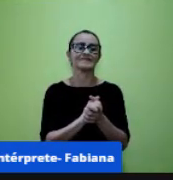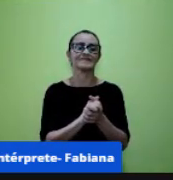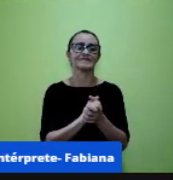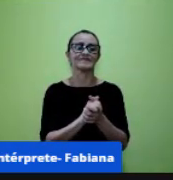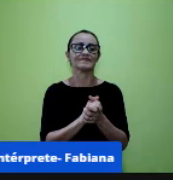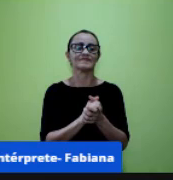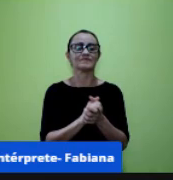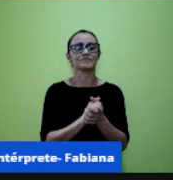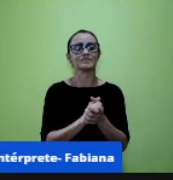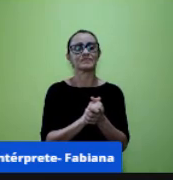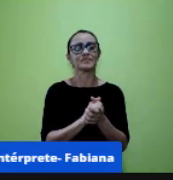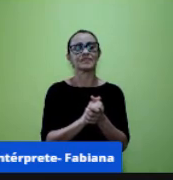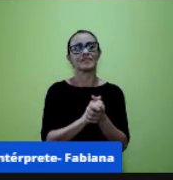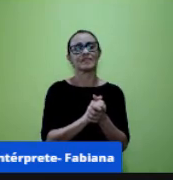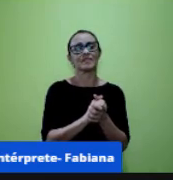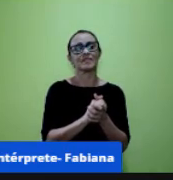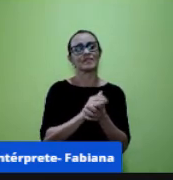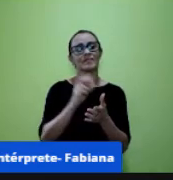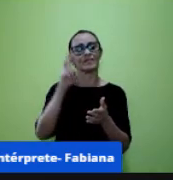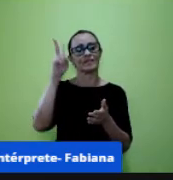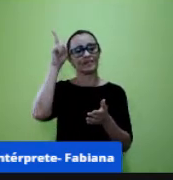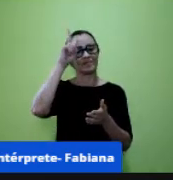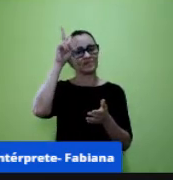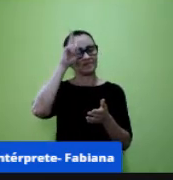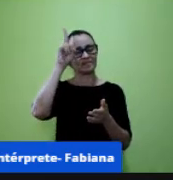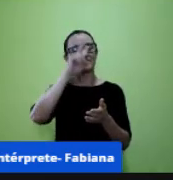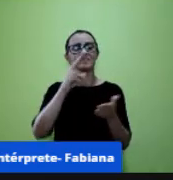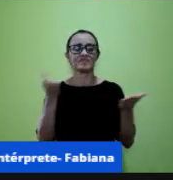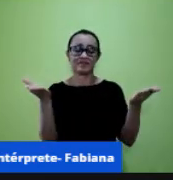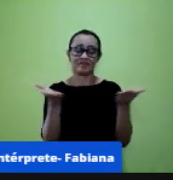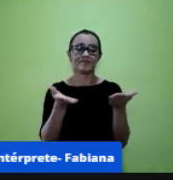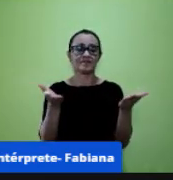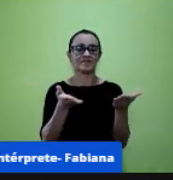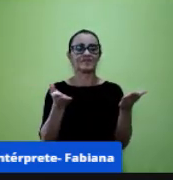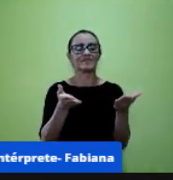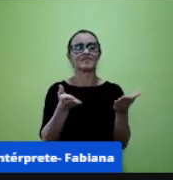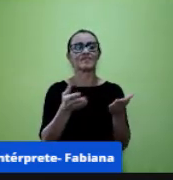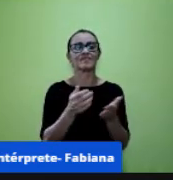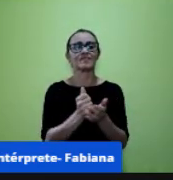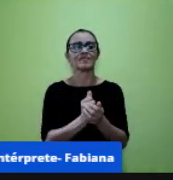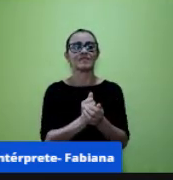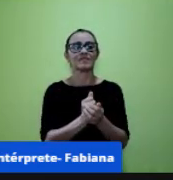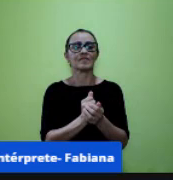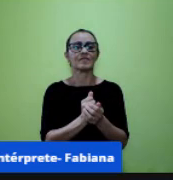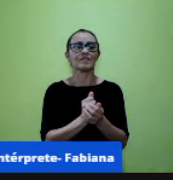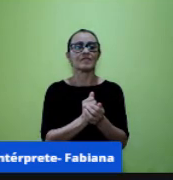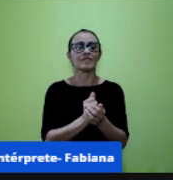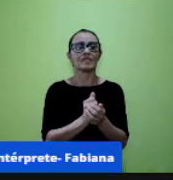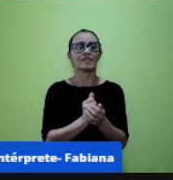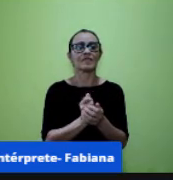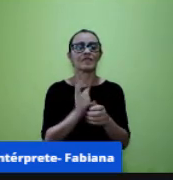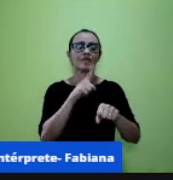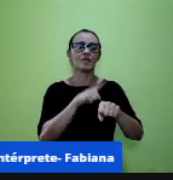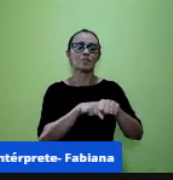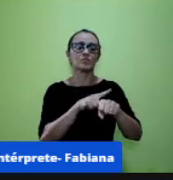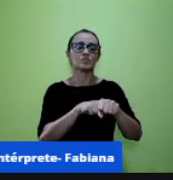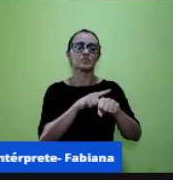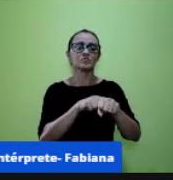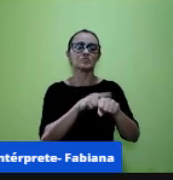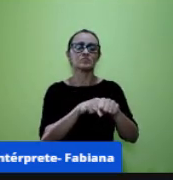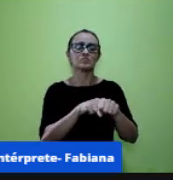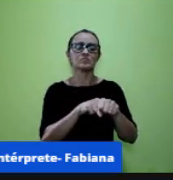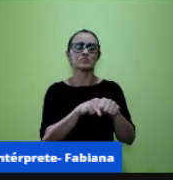lembra que adoro a história de fotografia então professores agora nesse momento a gente vai fazer um breve história tão